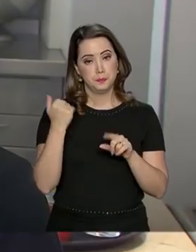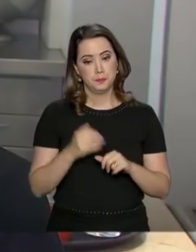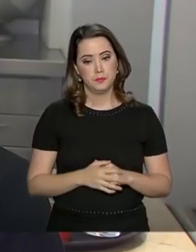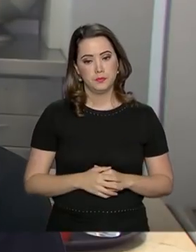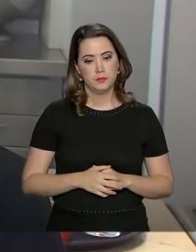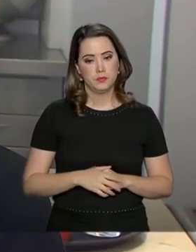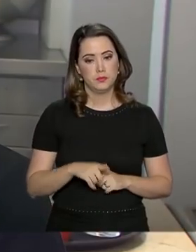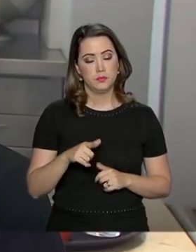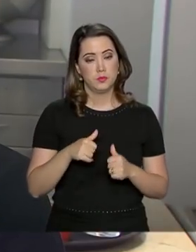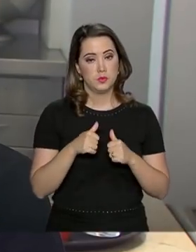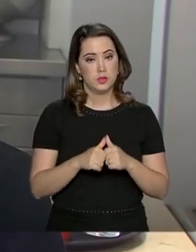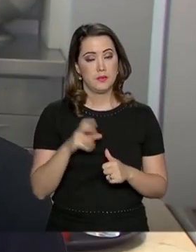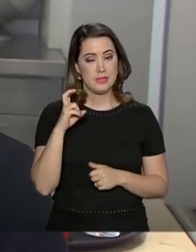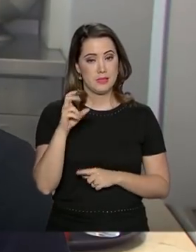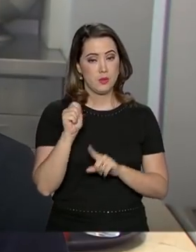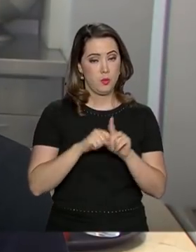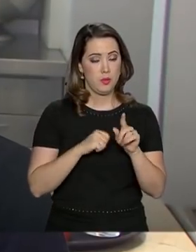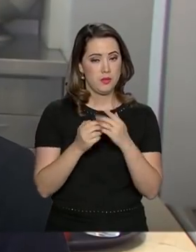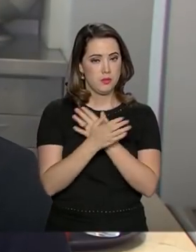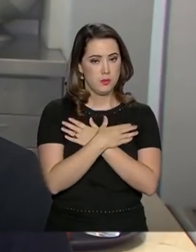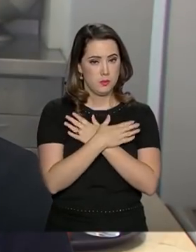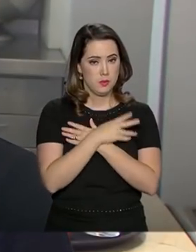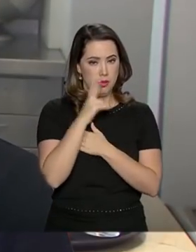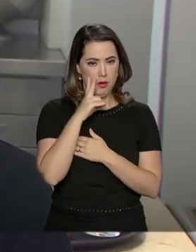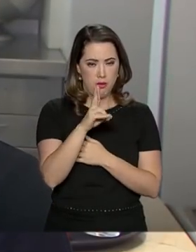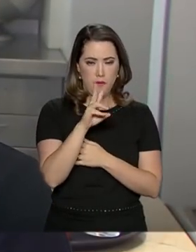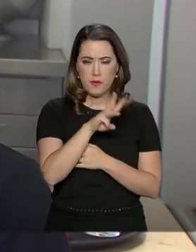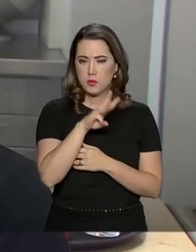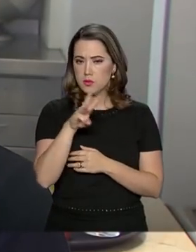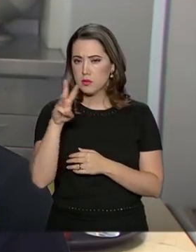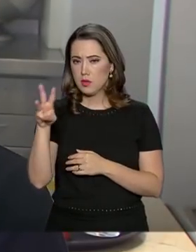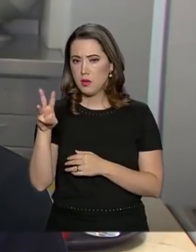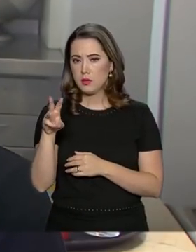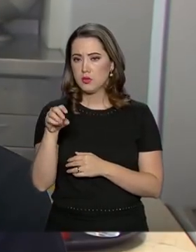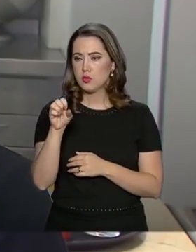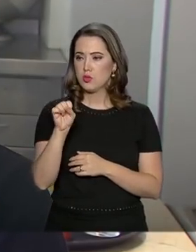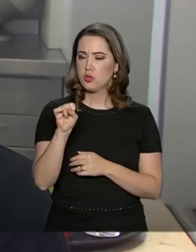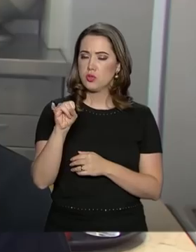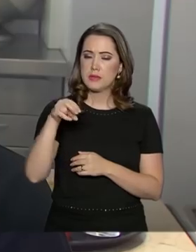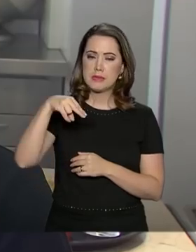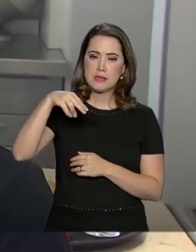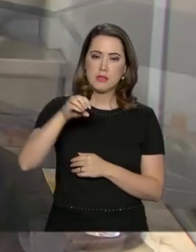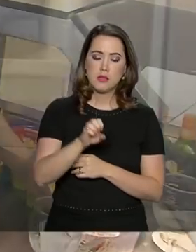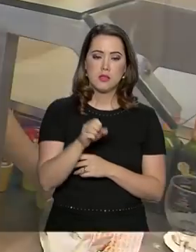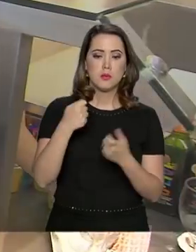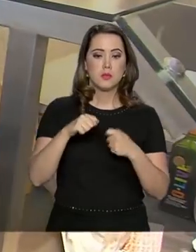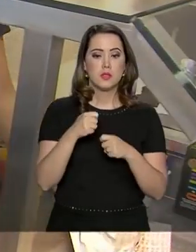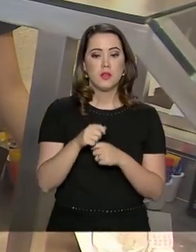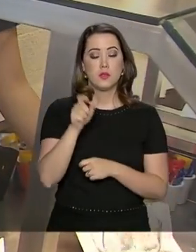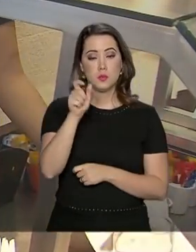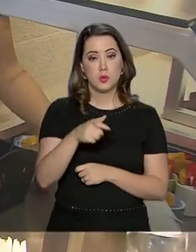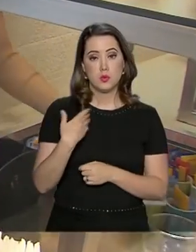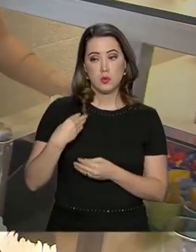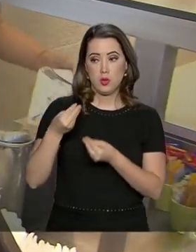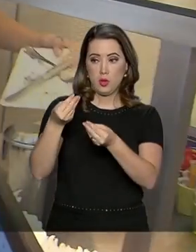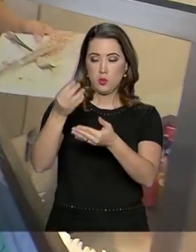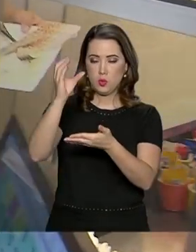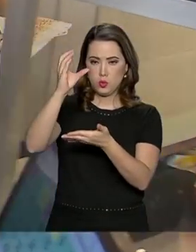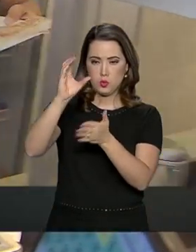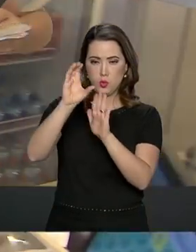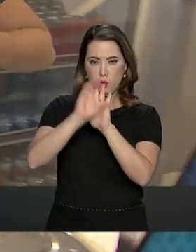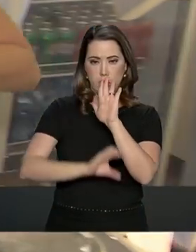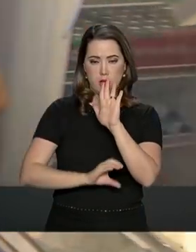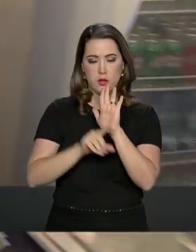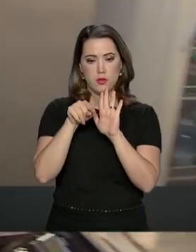Eu fiquei desempregada cinco meses, daí eu vi no site, no Cine, que eles estavam precisando de uma atendente. Daí eu trouxe um currículo, fiz